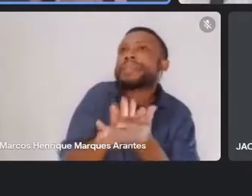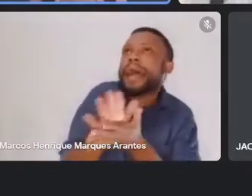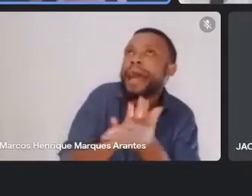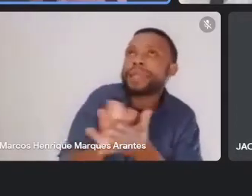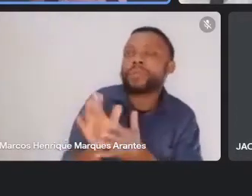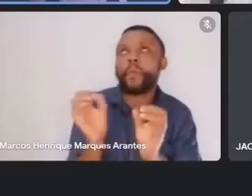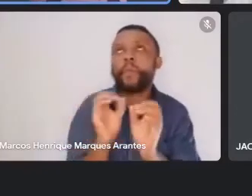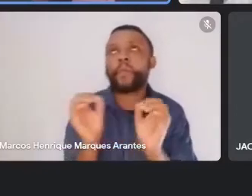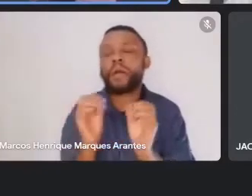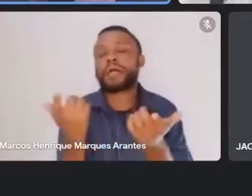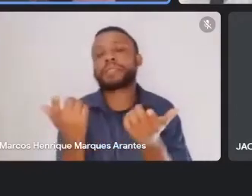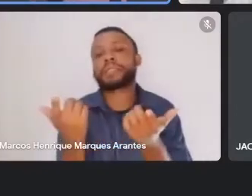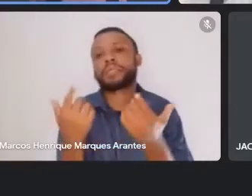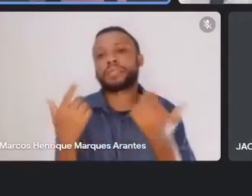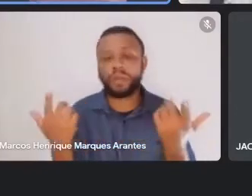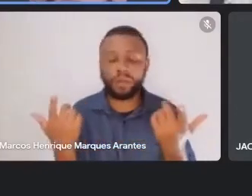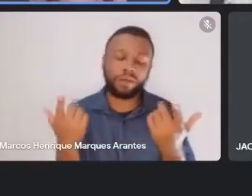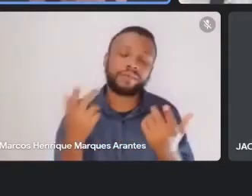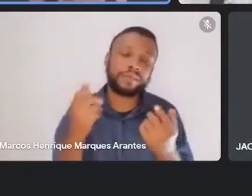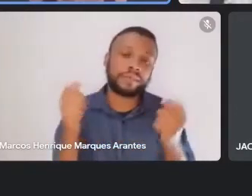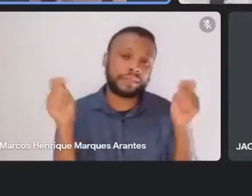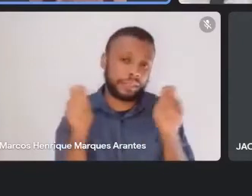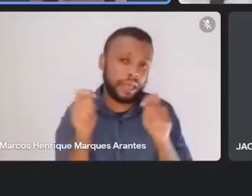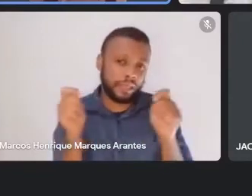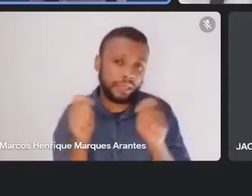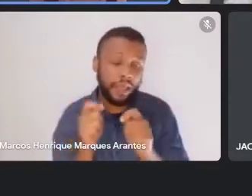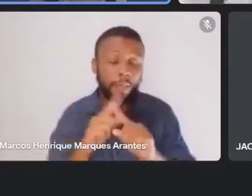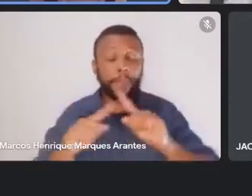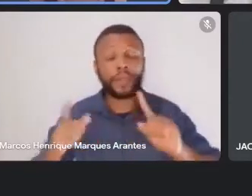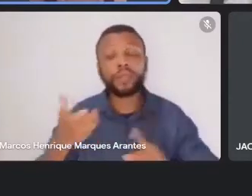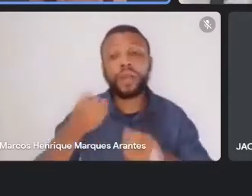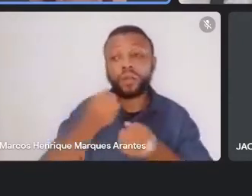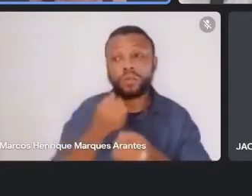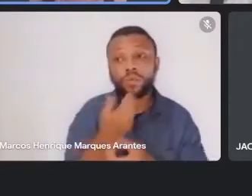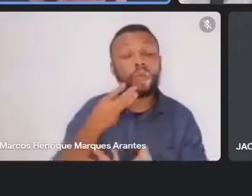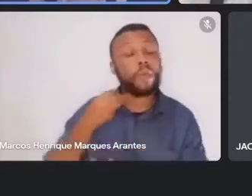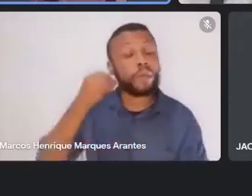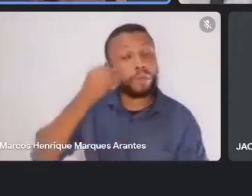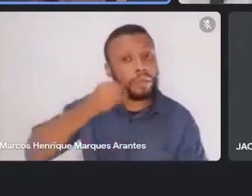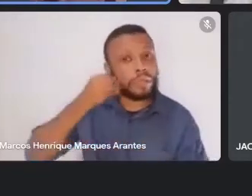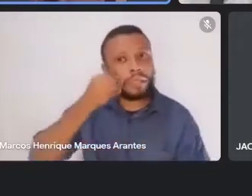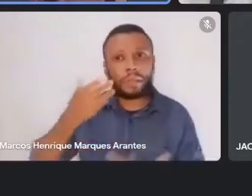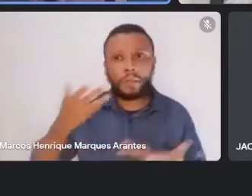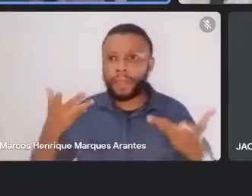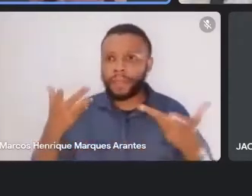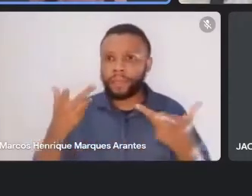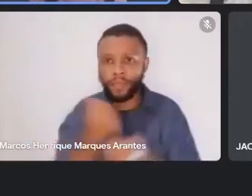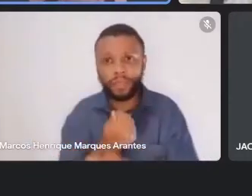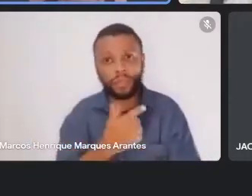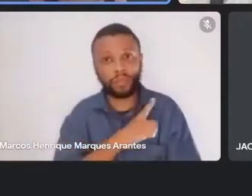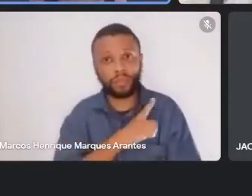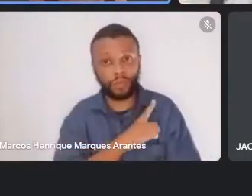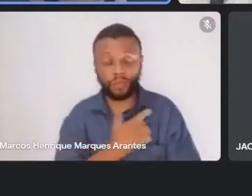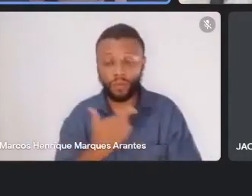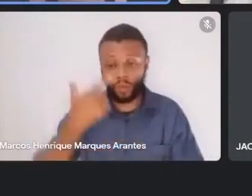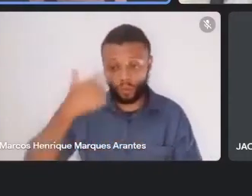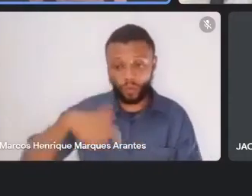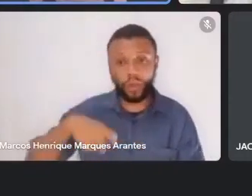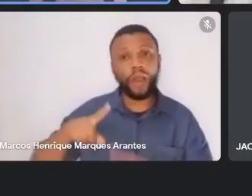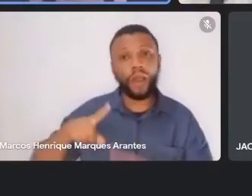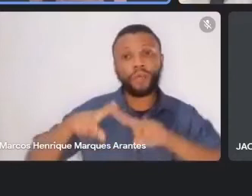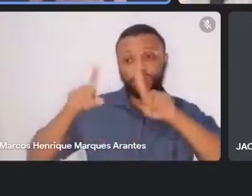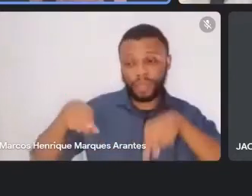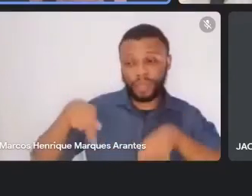se tira, então não é por aí, né, mas eu quero contar uma experiência muito rica que eu tive, eu sou professora pública, né, do Estado,